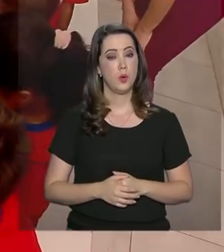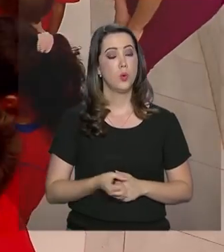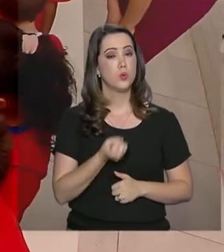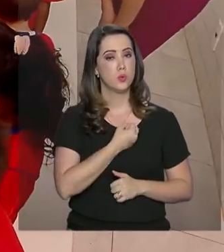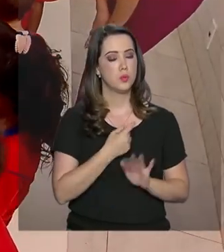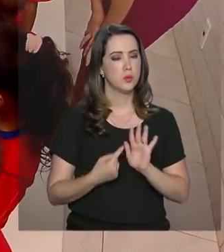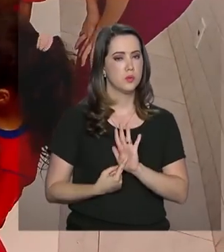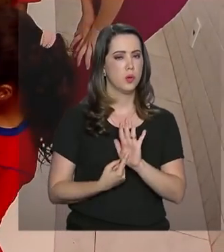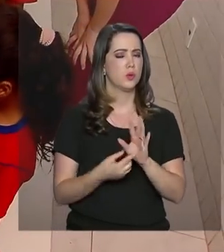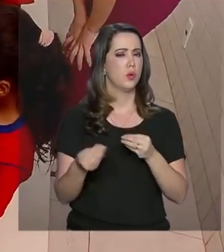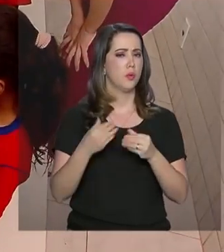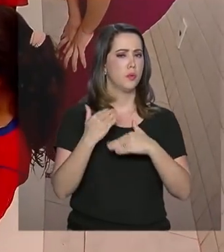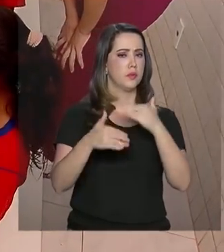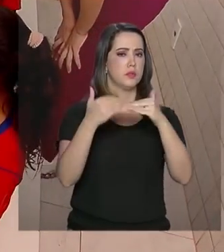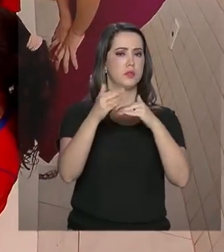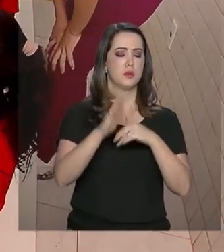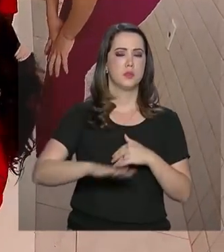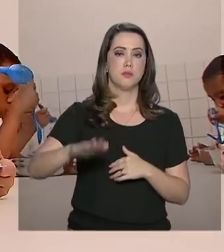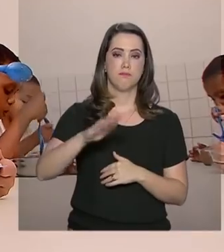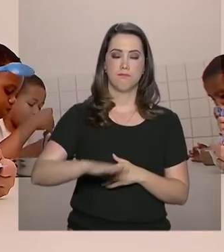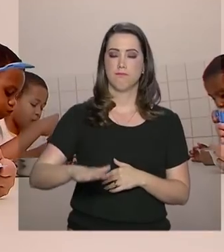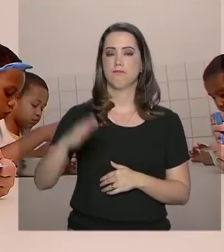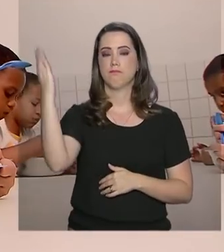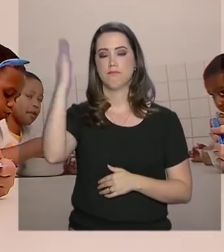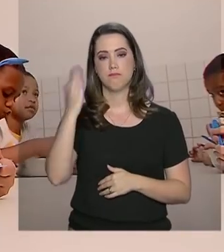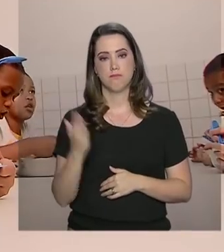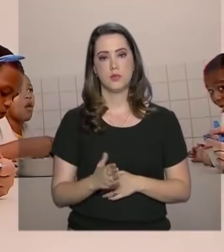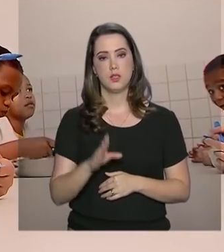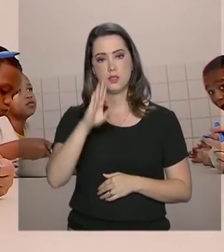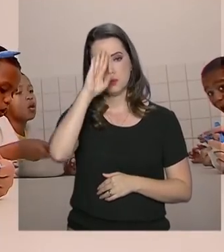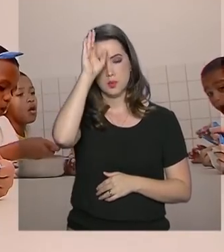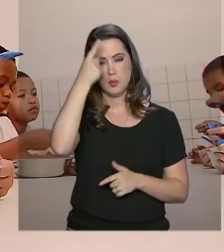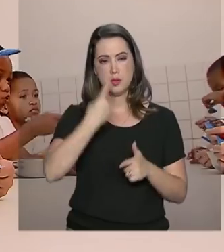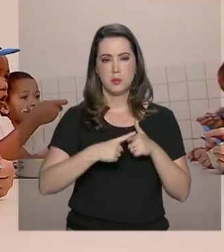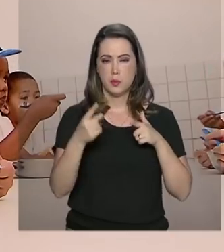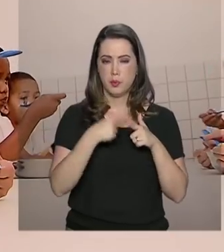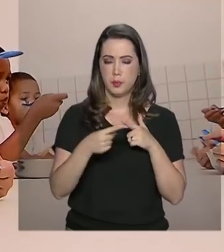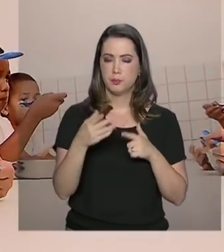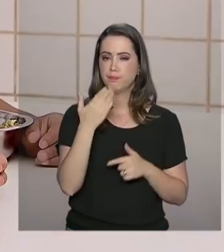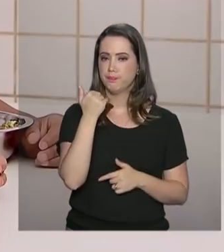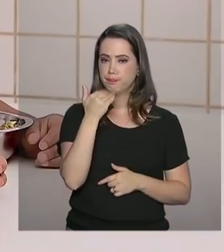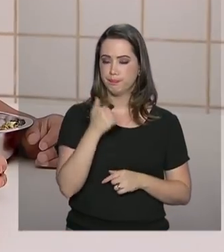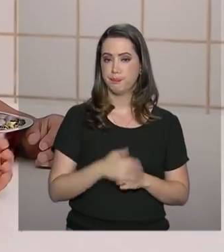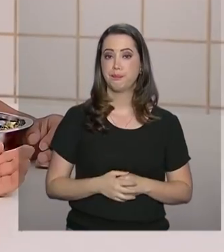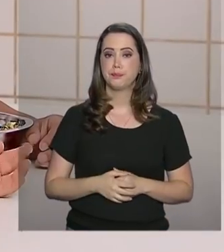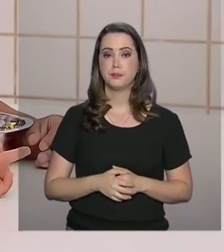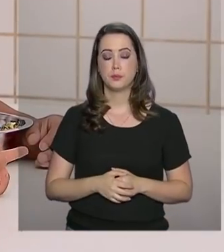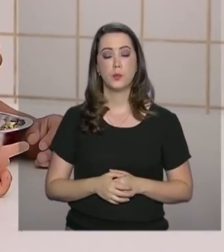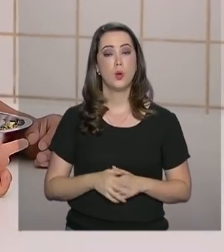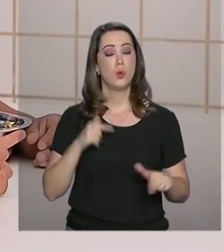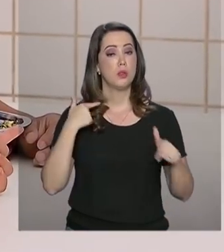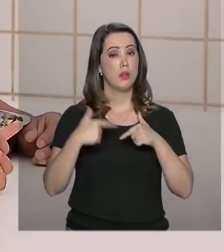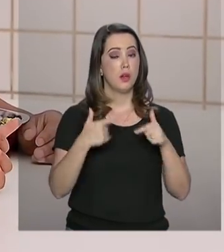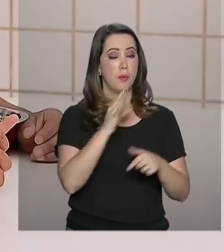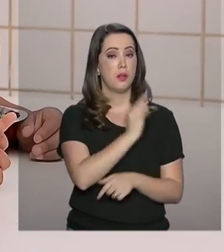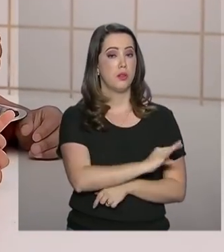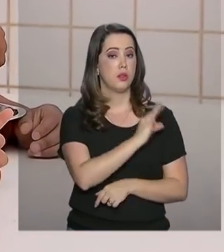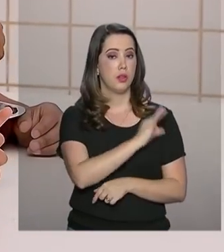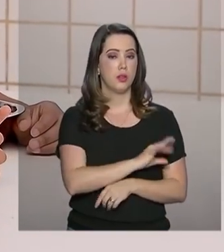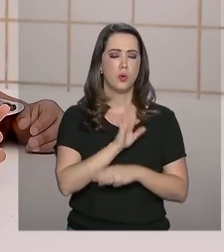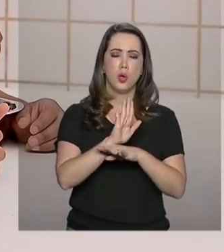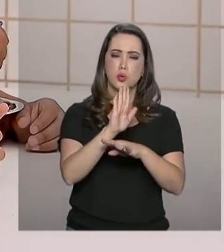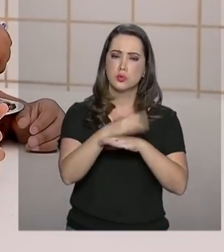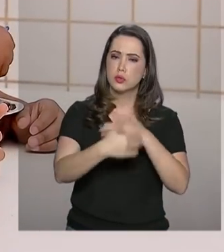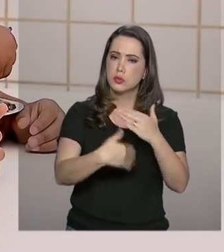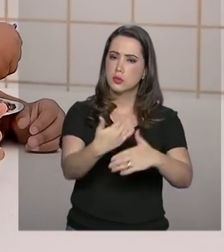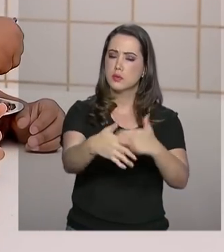aspectos do crescimento das crianças brasileiras e das principais deficiências alimentares. O trabalho técnico deve contribuir para o